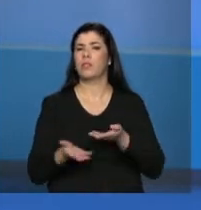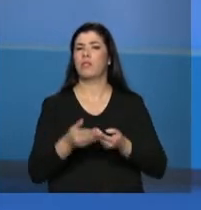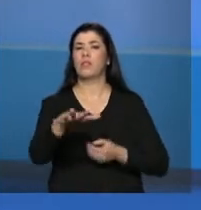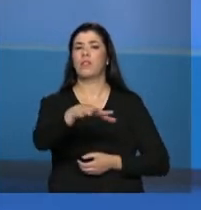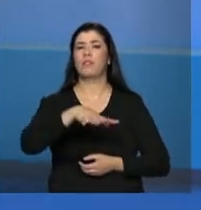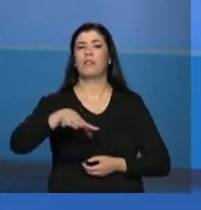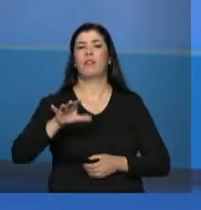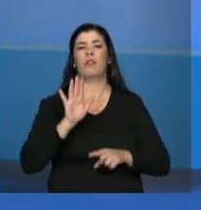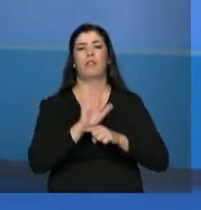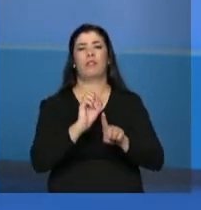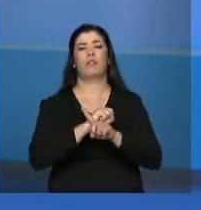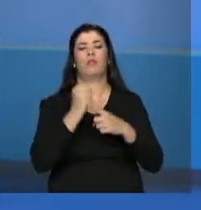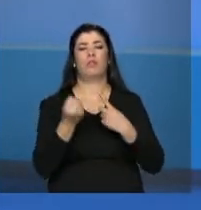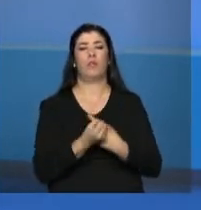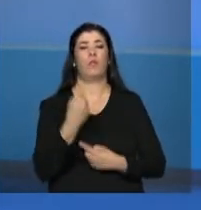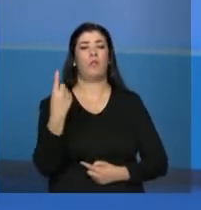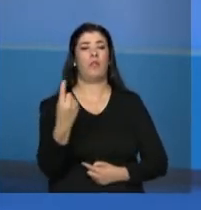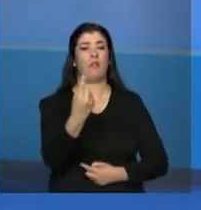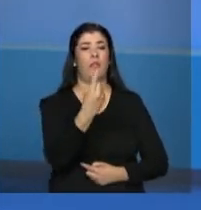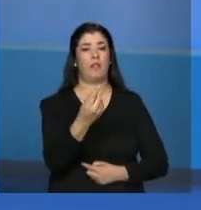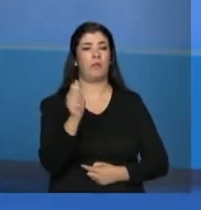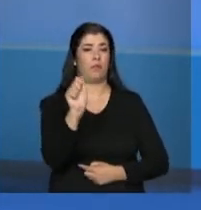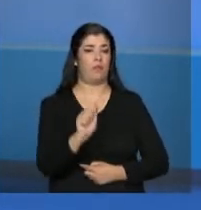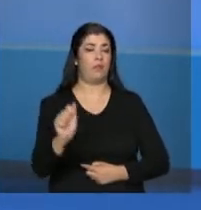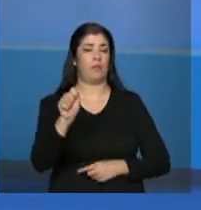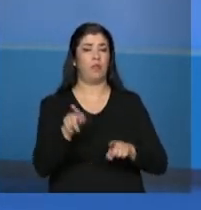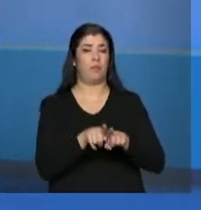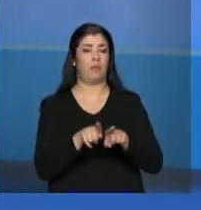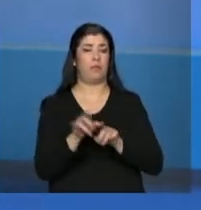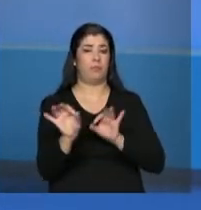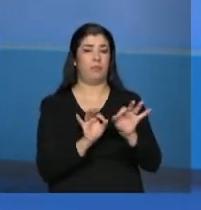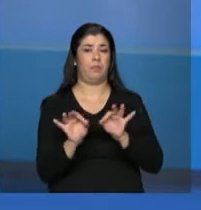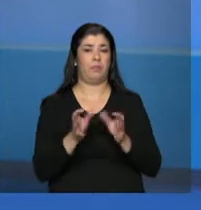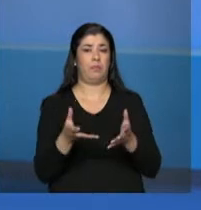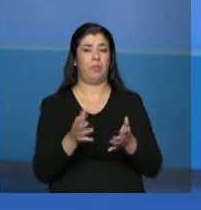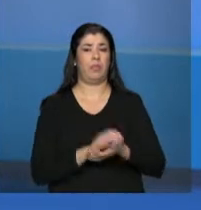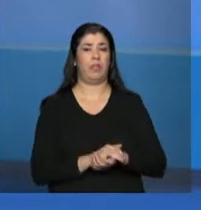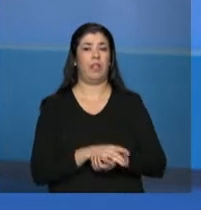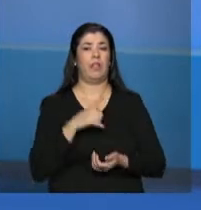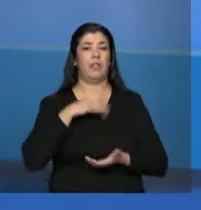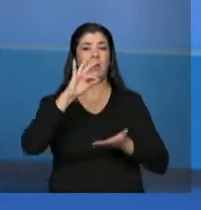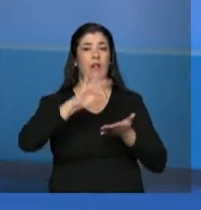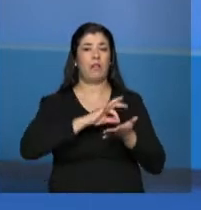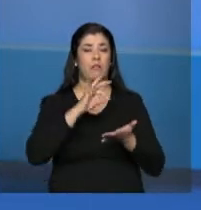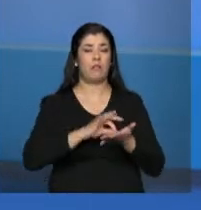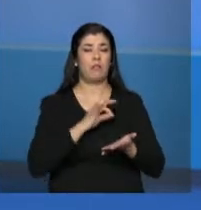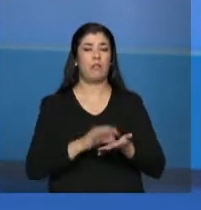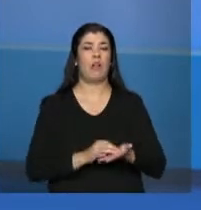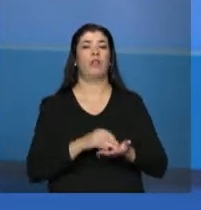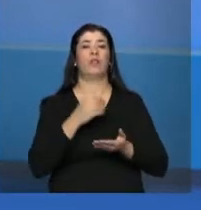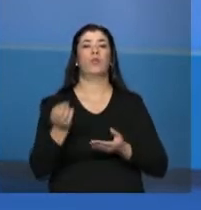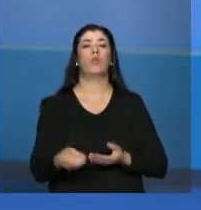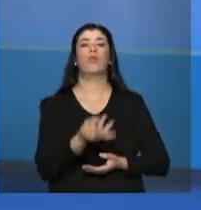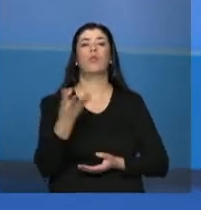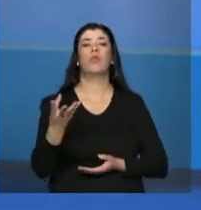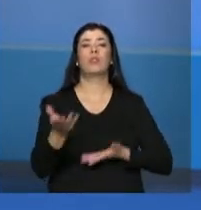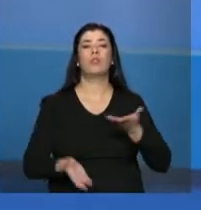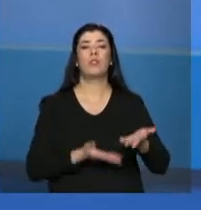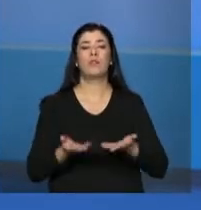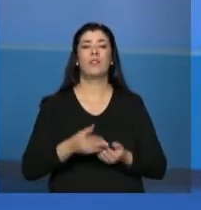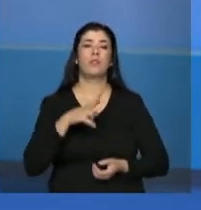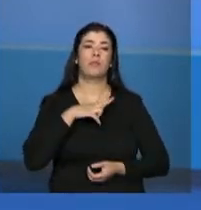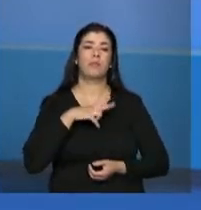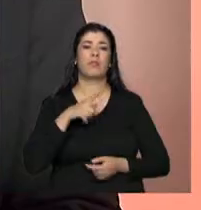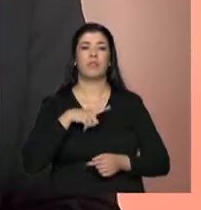da assistência social por essas organizações. Então, ele é um grande cadastro de serviços, de programas, de projetos, prestados pelas entidades privadas.